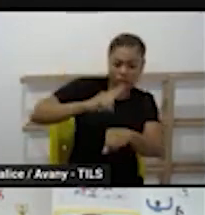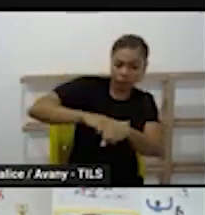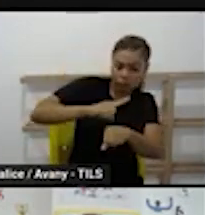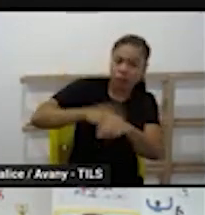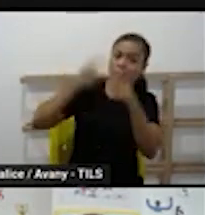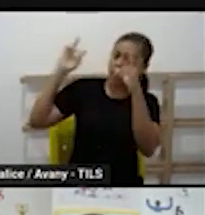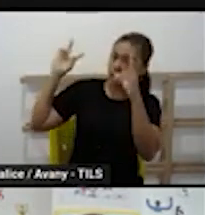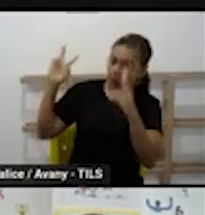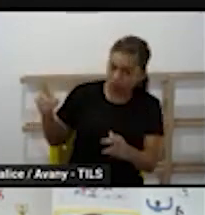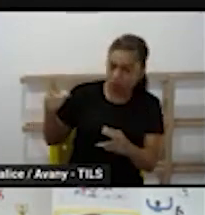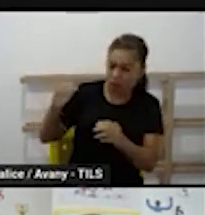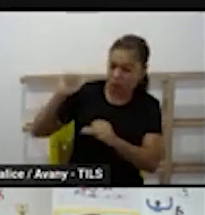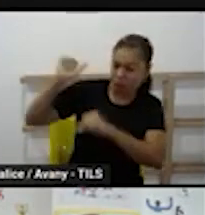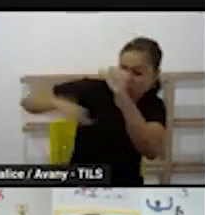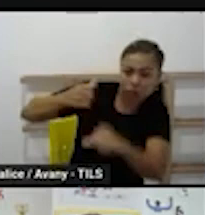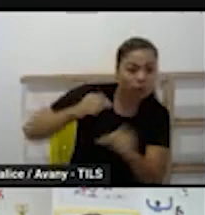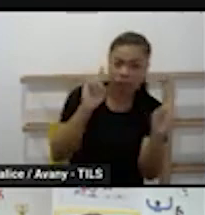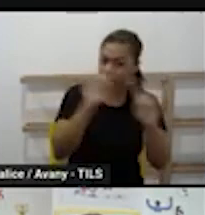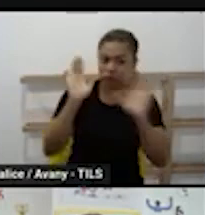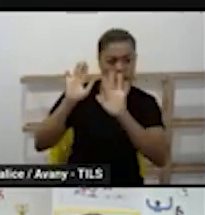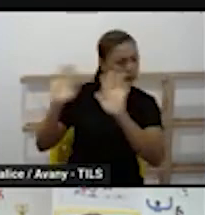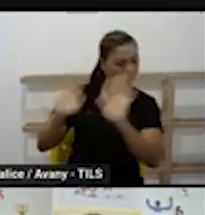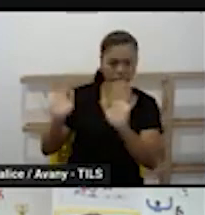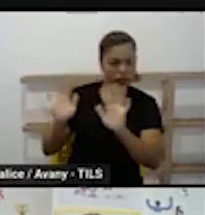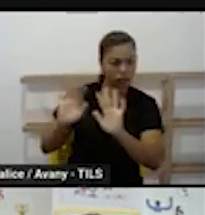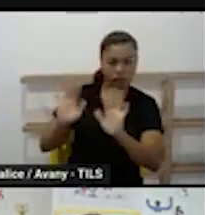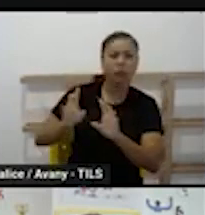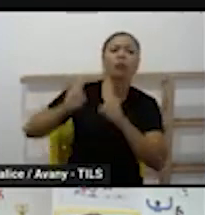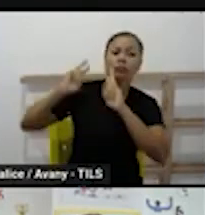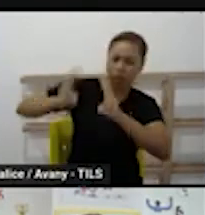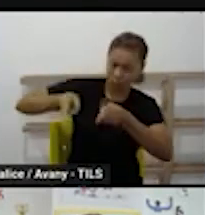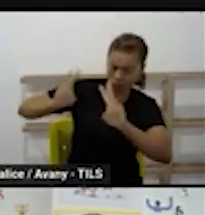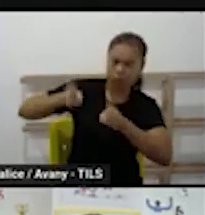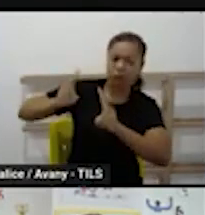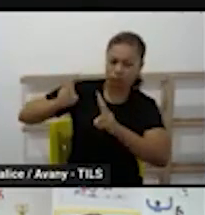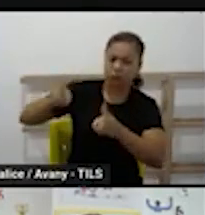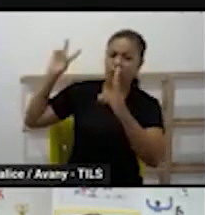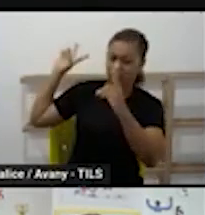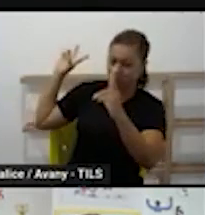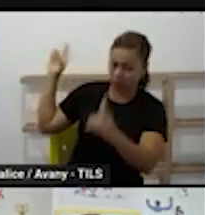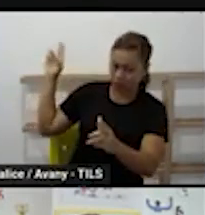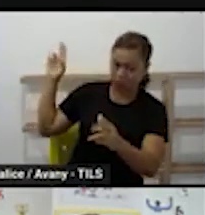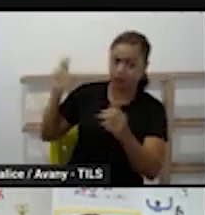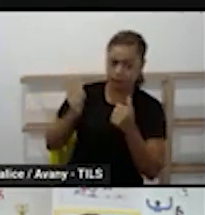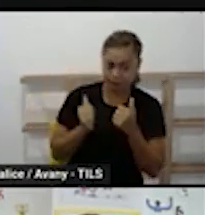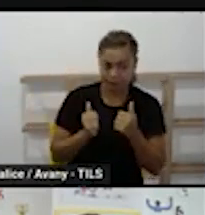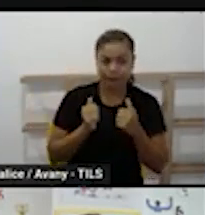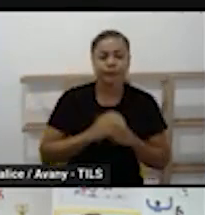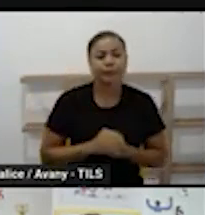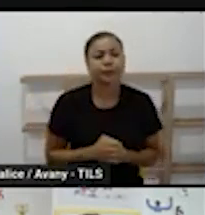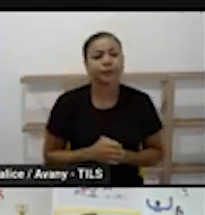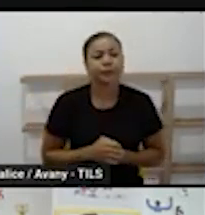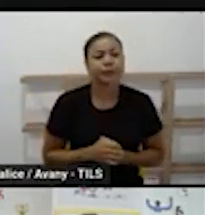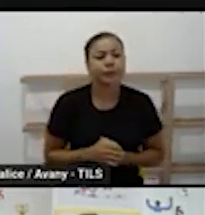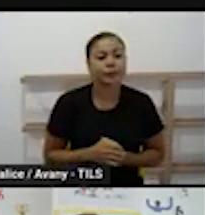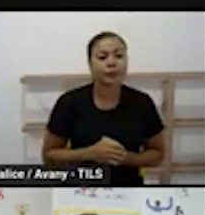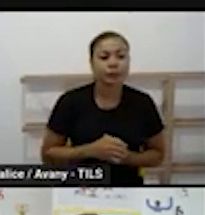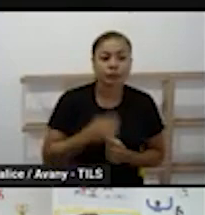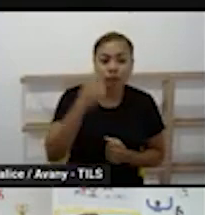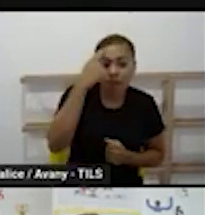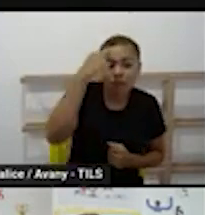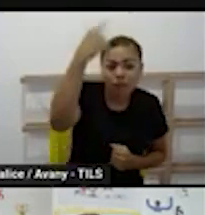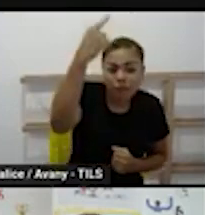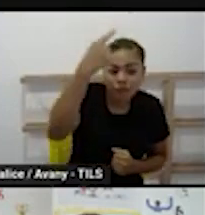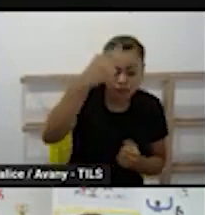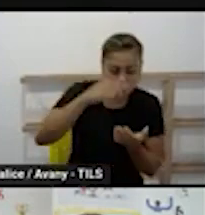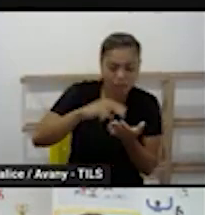da educação infantil também não muda. Então, nós gostaríamos de ressaltar que o documento que foi enviado é